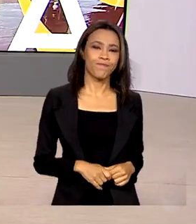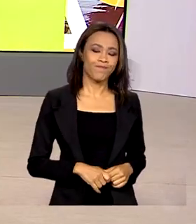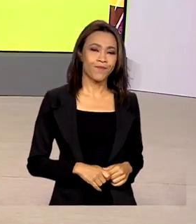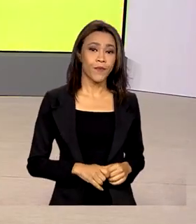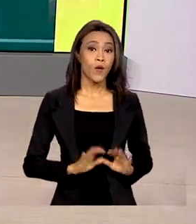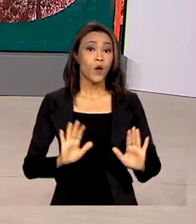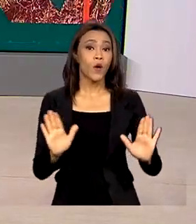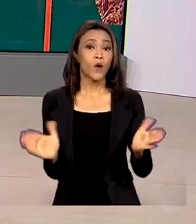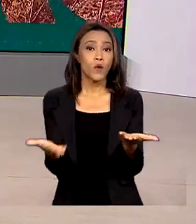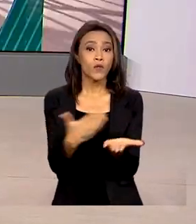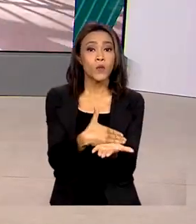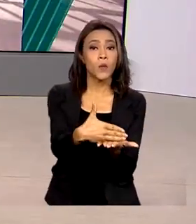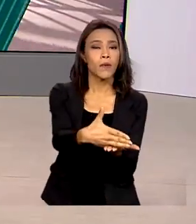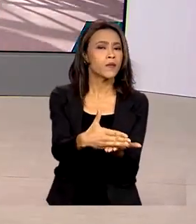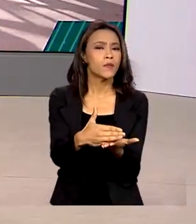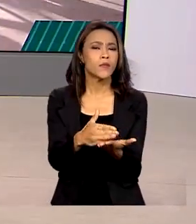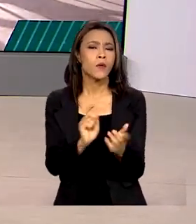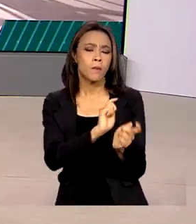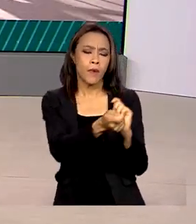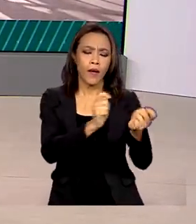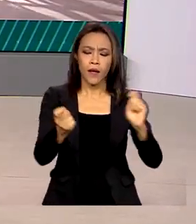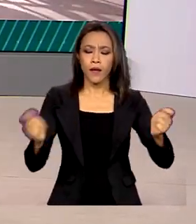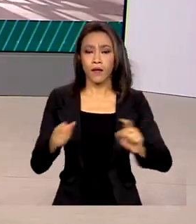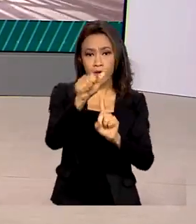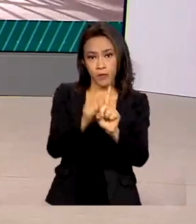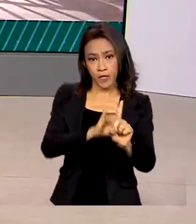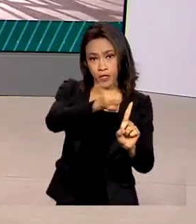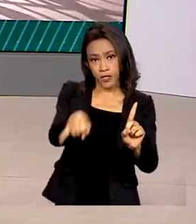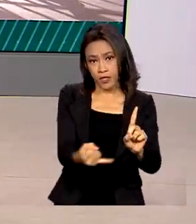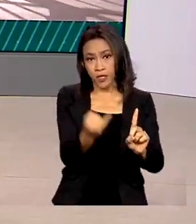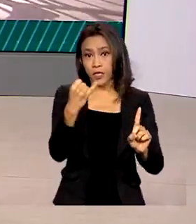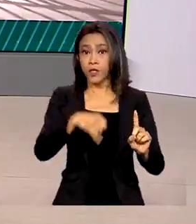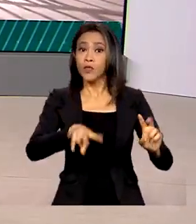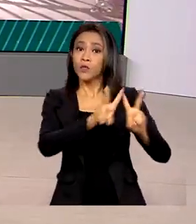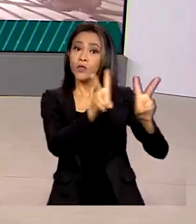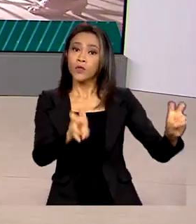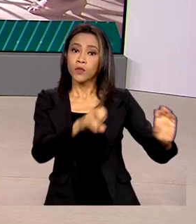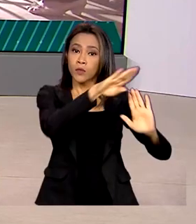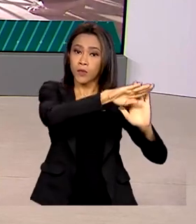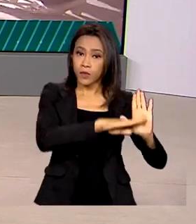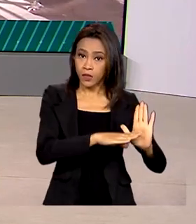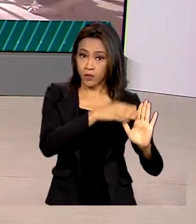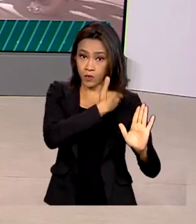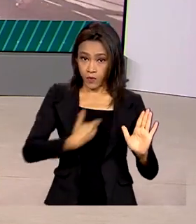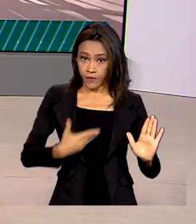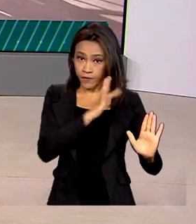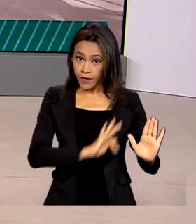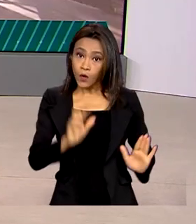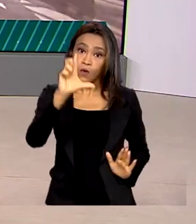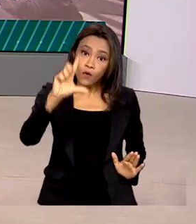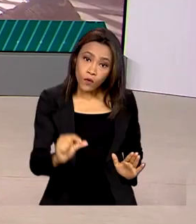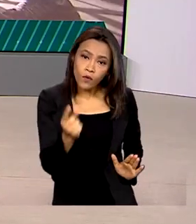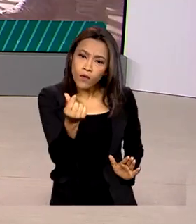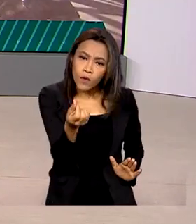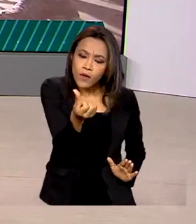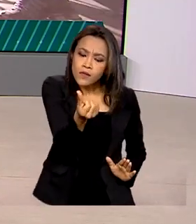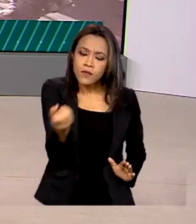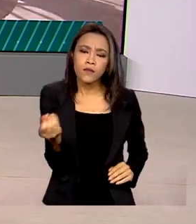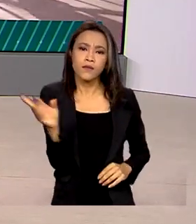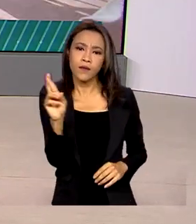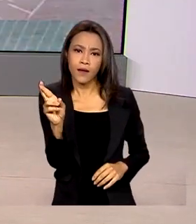Começam hoje os pagamentos de janeiro do programa de transferência do governo federal. O valor mínimo é de R$ 600.